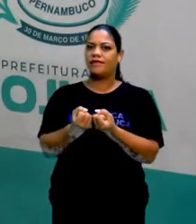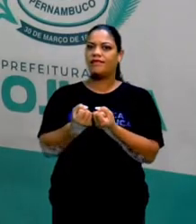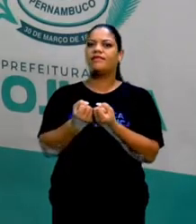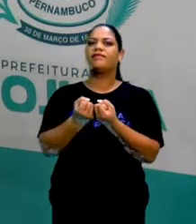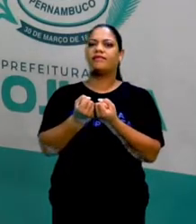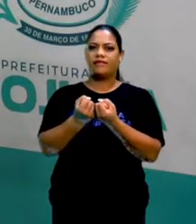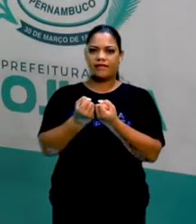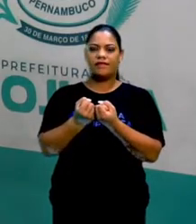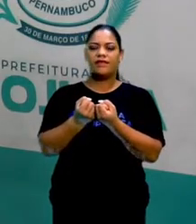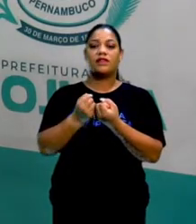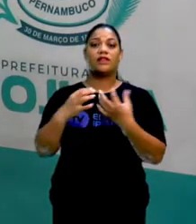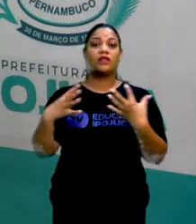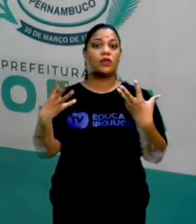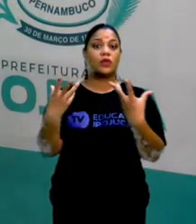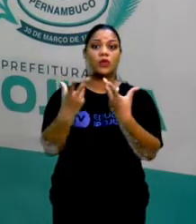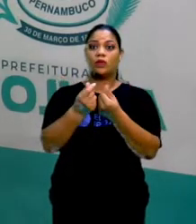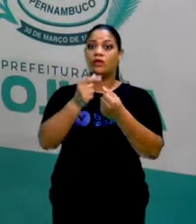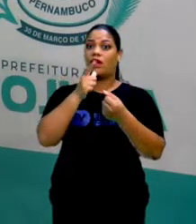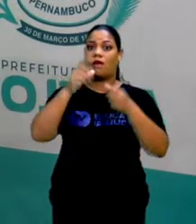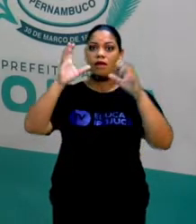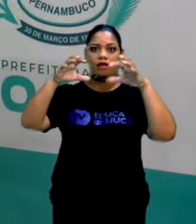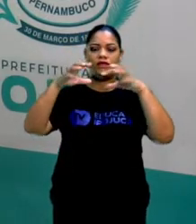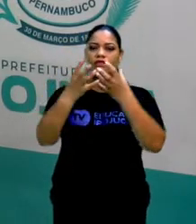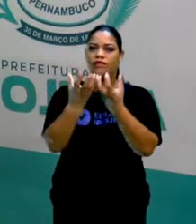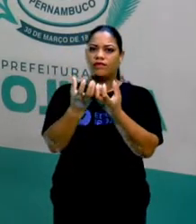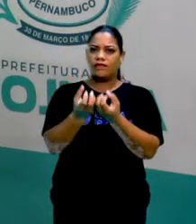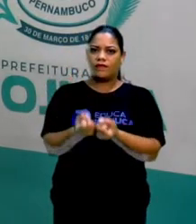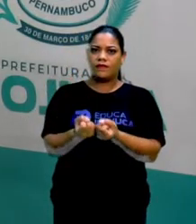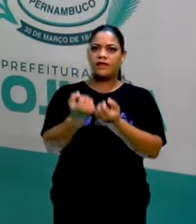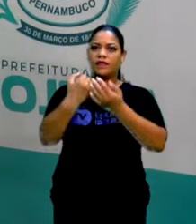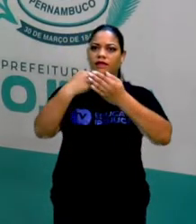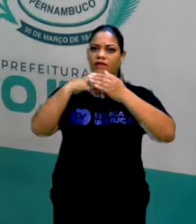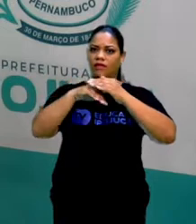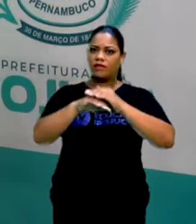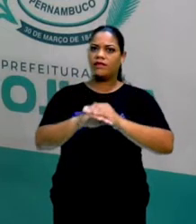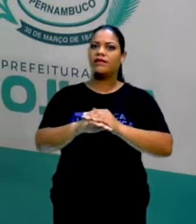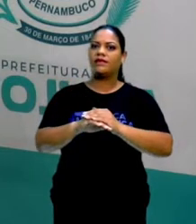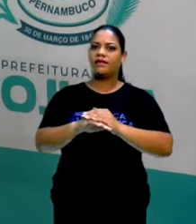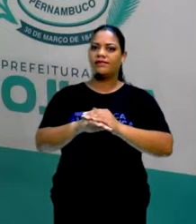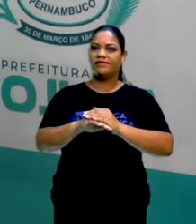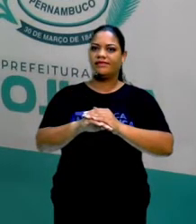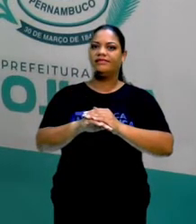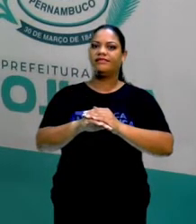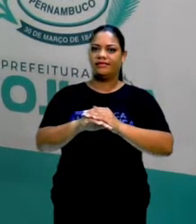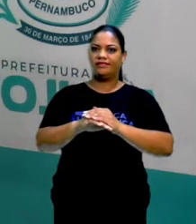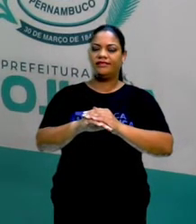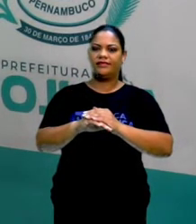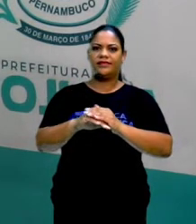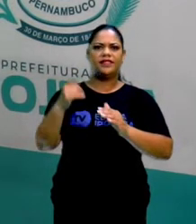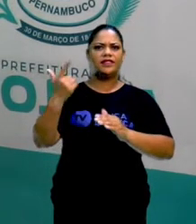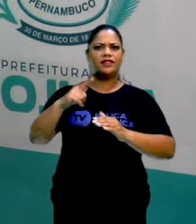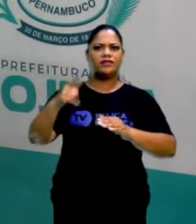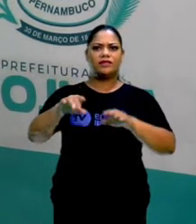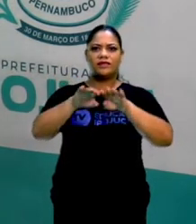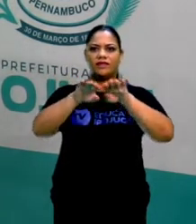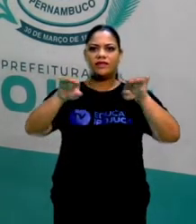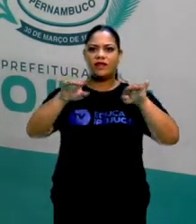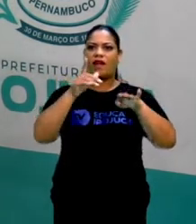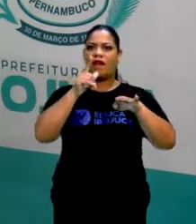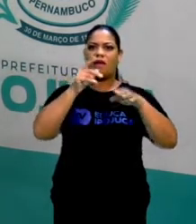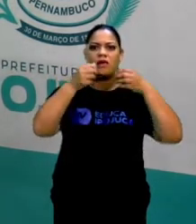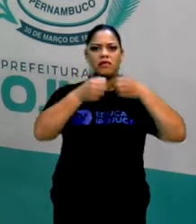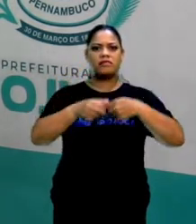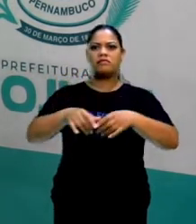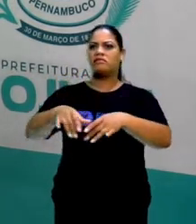filtrar toda aquela água e vai deixá-la armazenada ali dentro da terra. Se ela não tivesse essa capa protetora, água